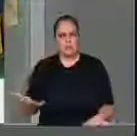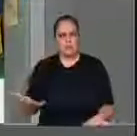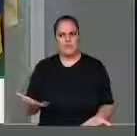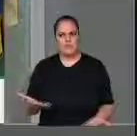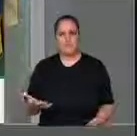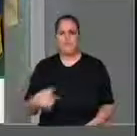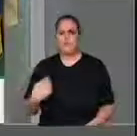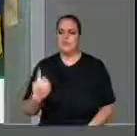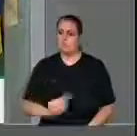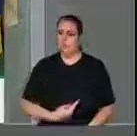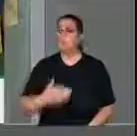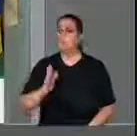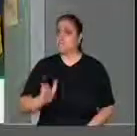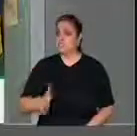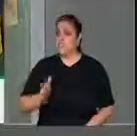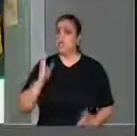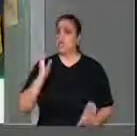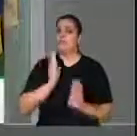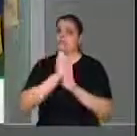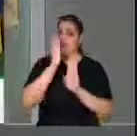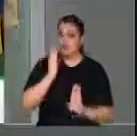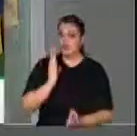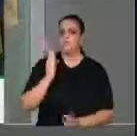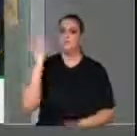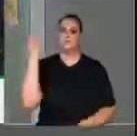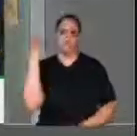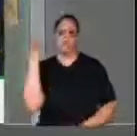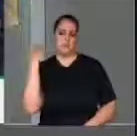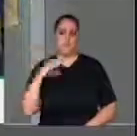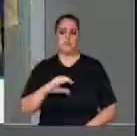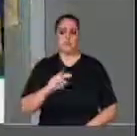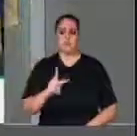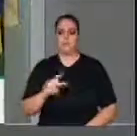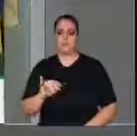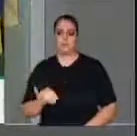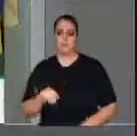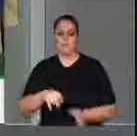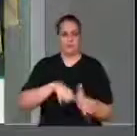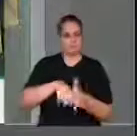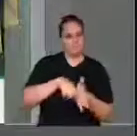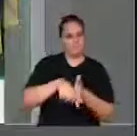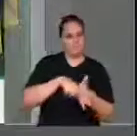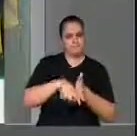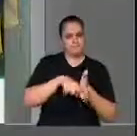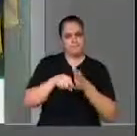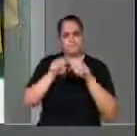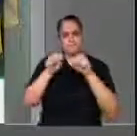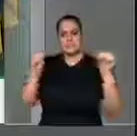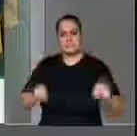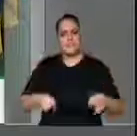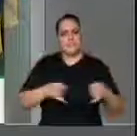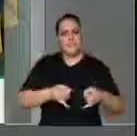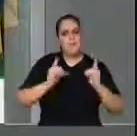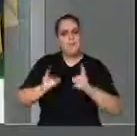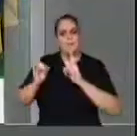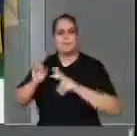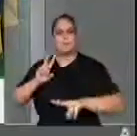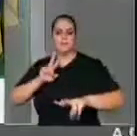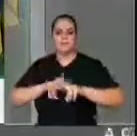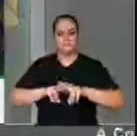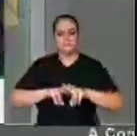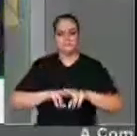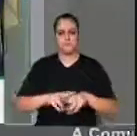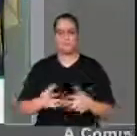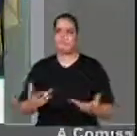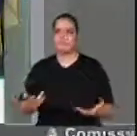fizemos a CPI do sistema prisional, que existiam, o crime organizado